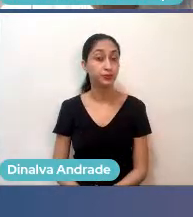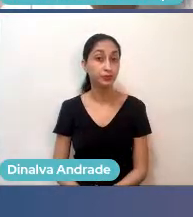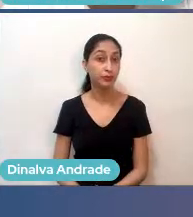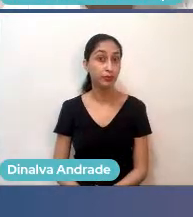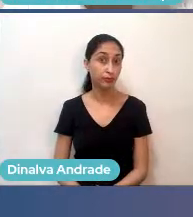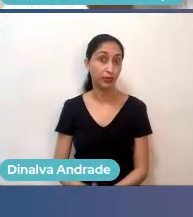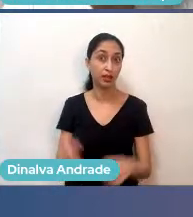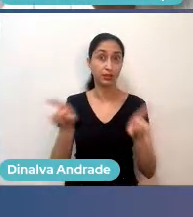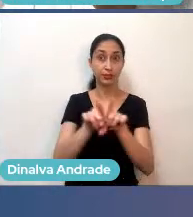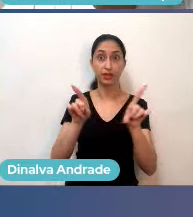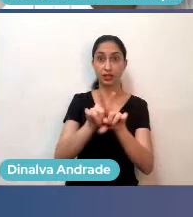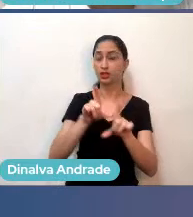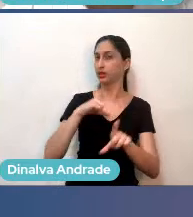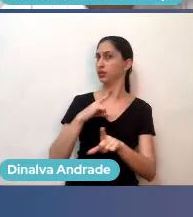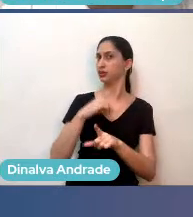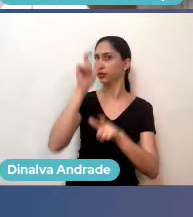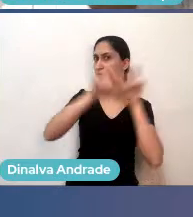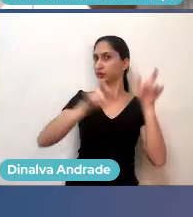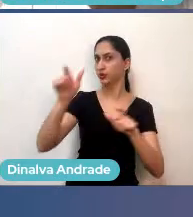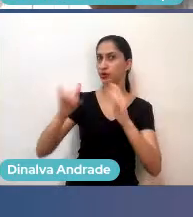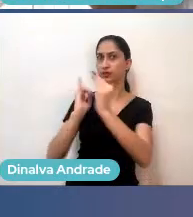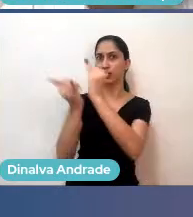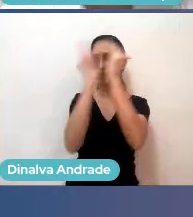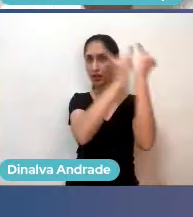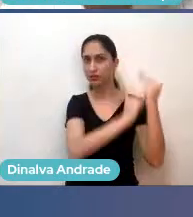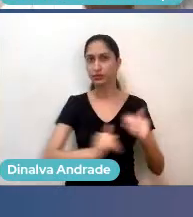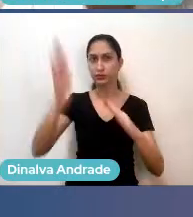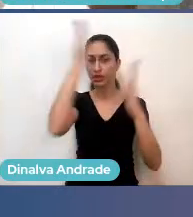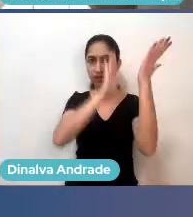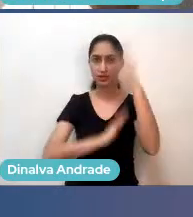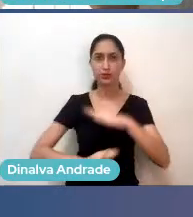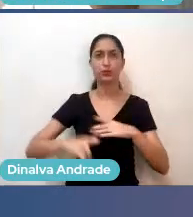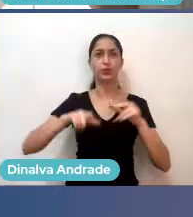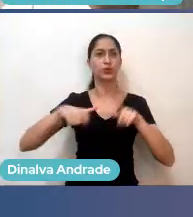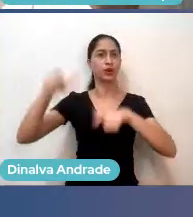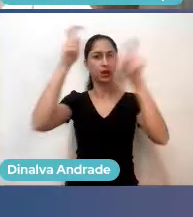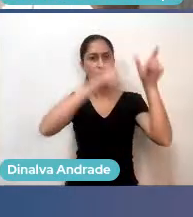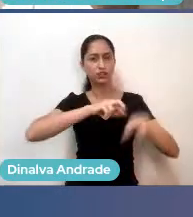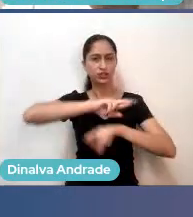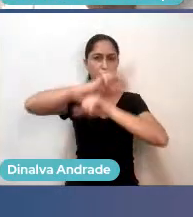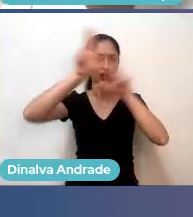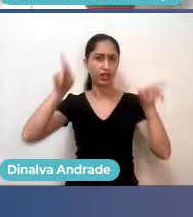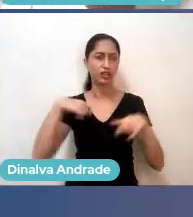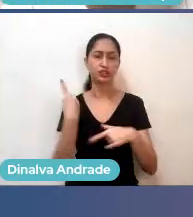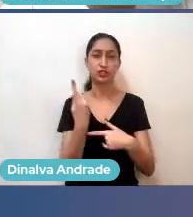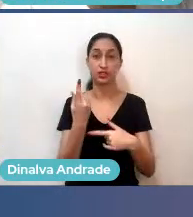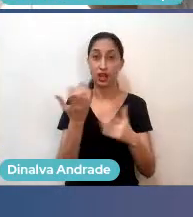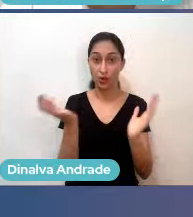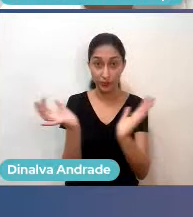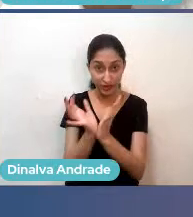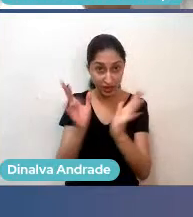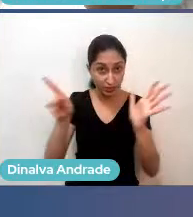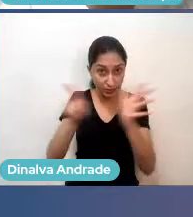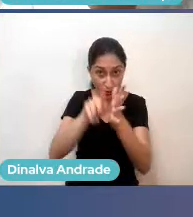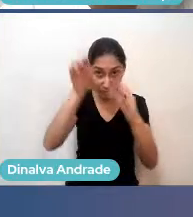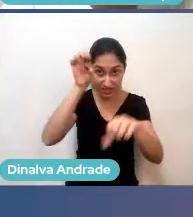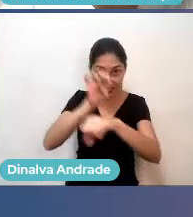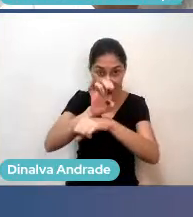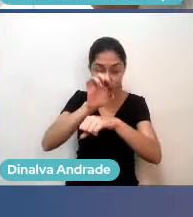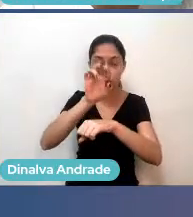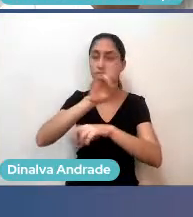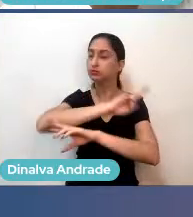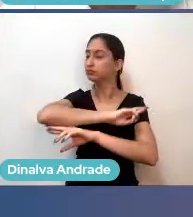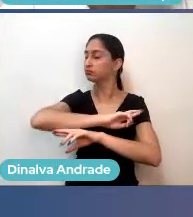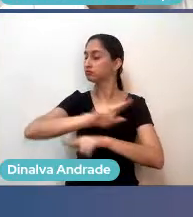no Brasil inteiro, espalhadas em todos os estados, em várias cidades diferentes, então as comunidades não são estaduais, algumas até são, mas